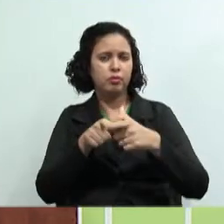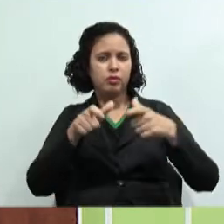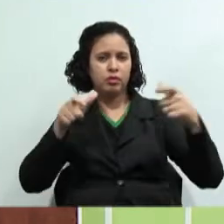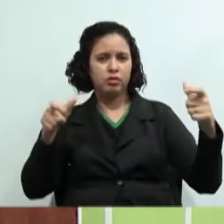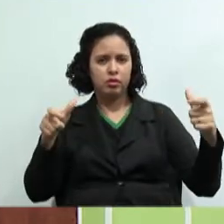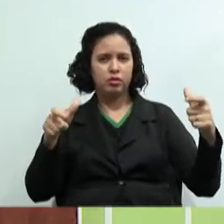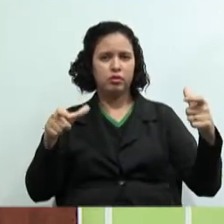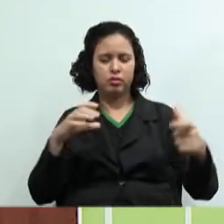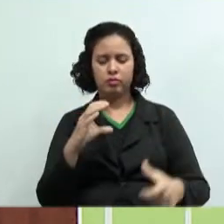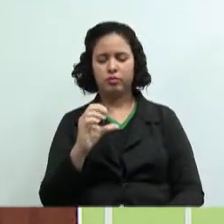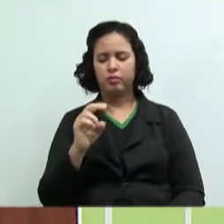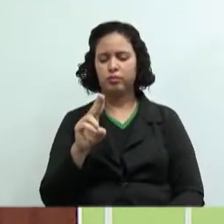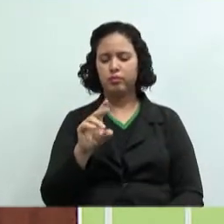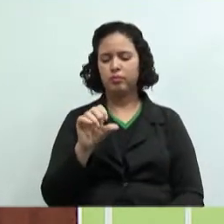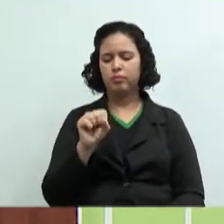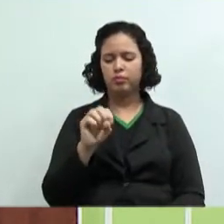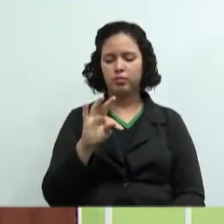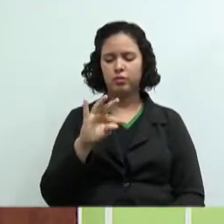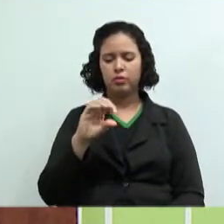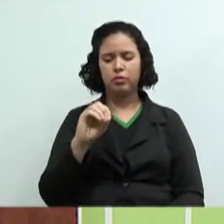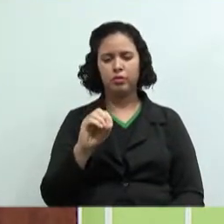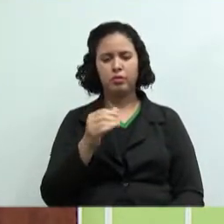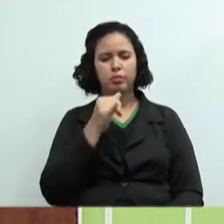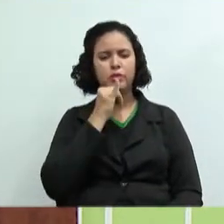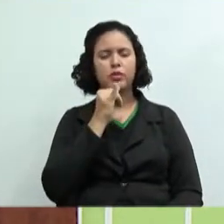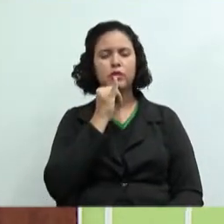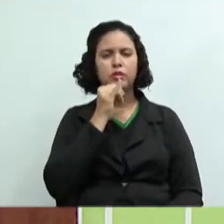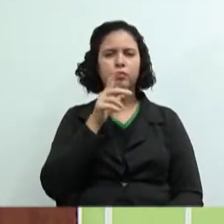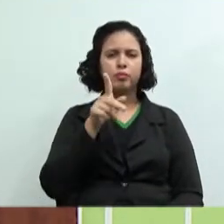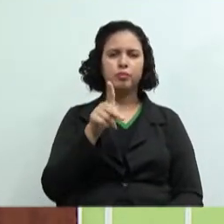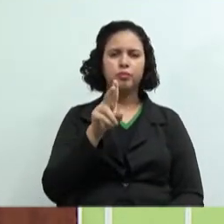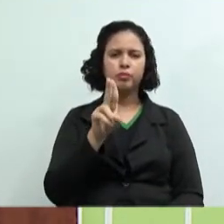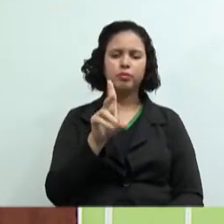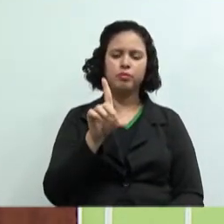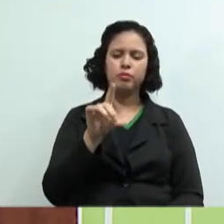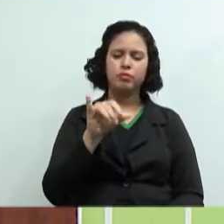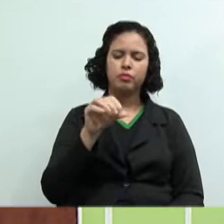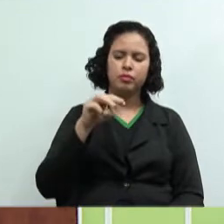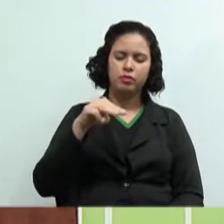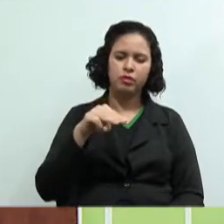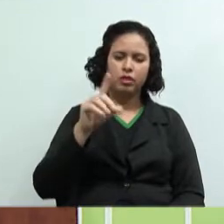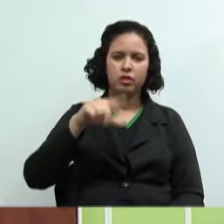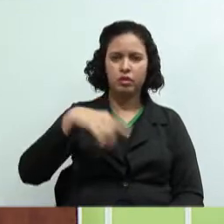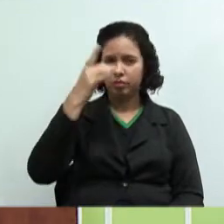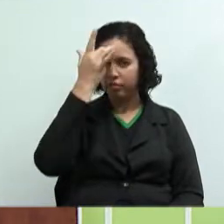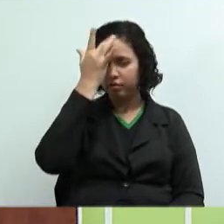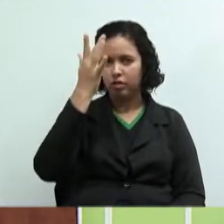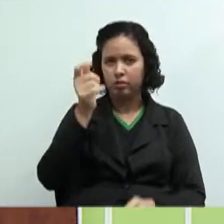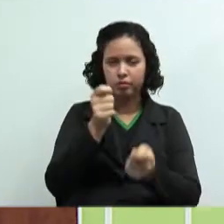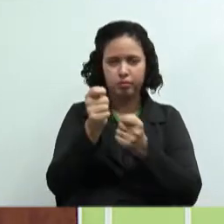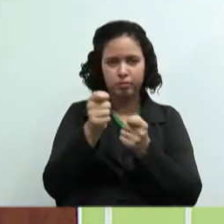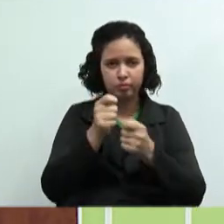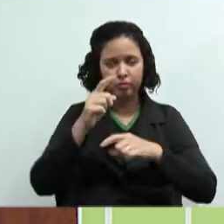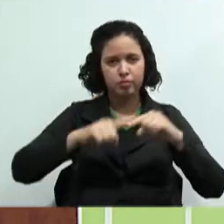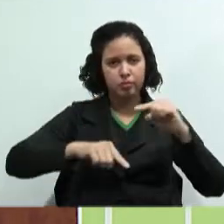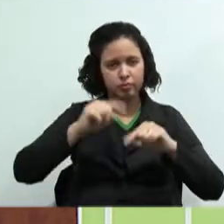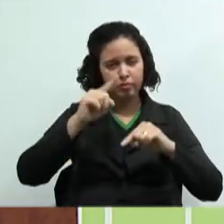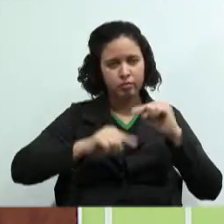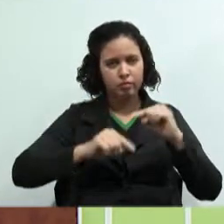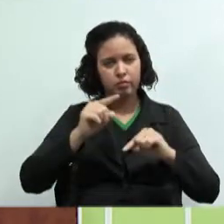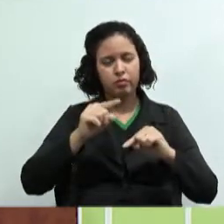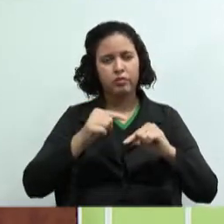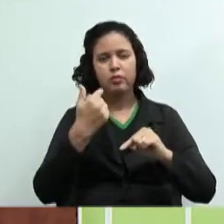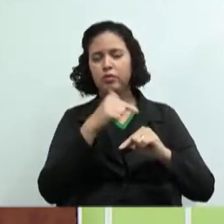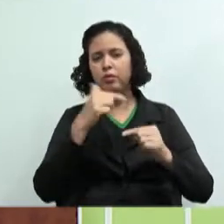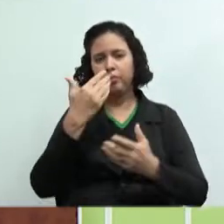custos para a produção. Vamos lá, um pudim, é fácil a gente controlar os custos de produção e não ter